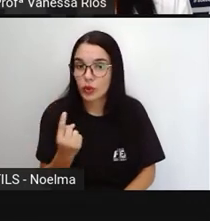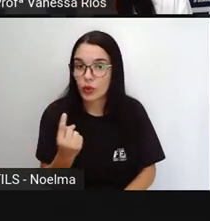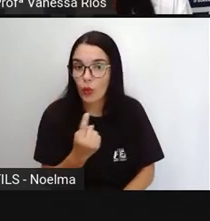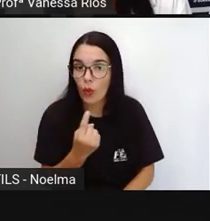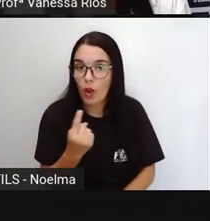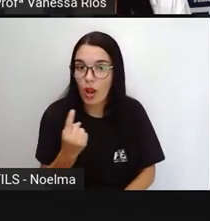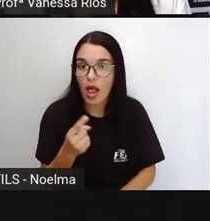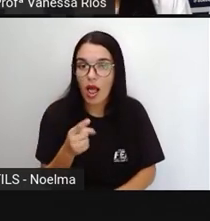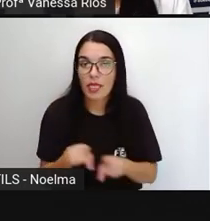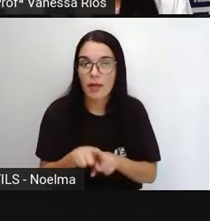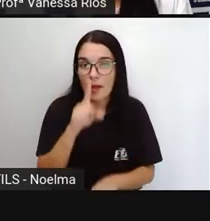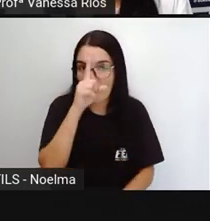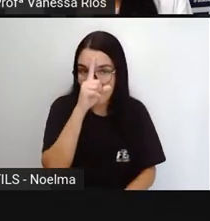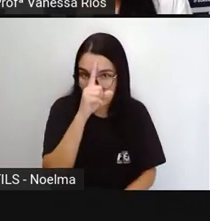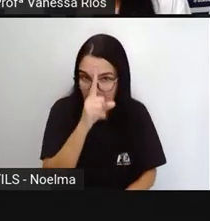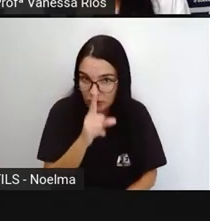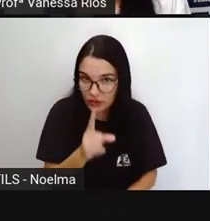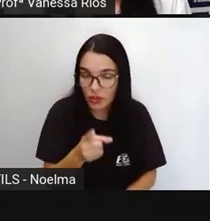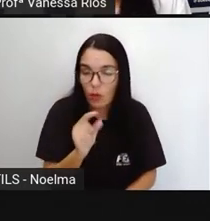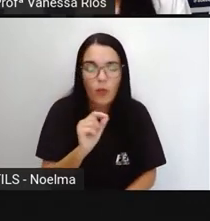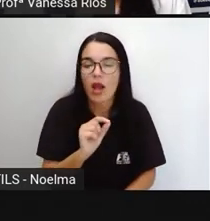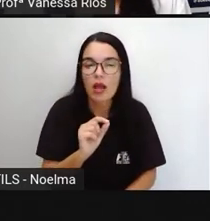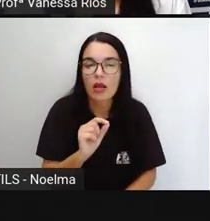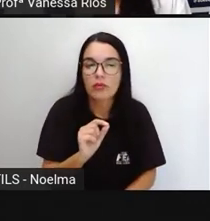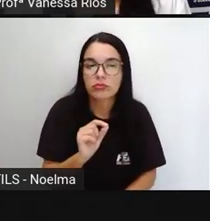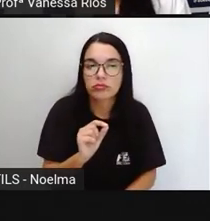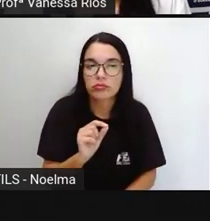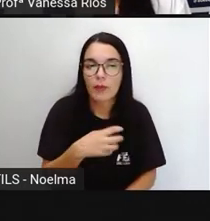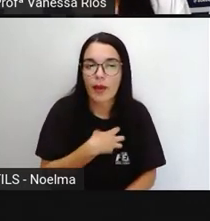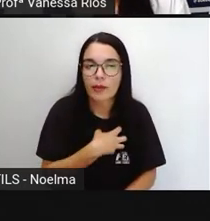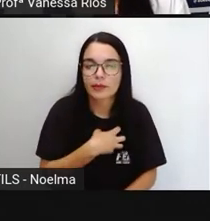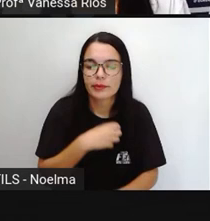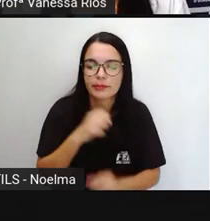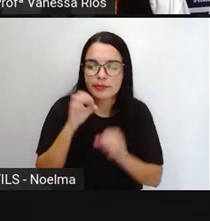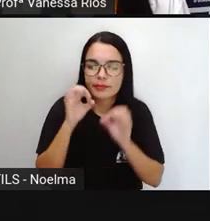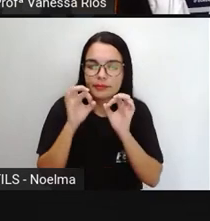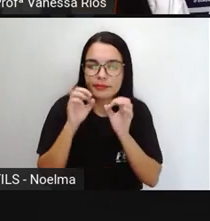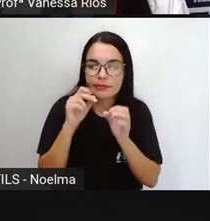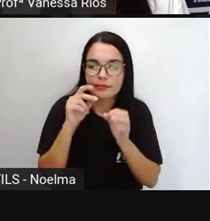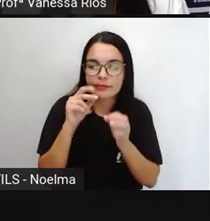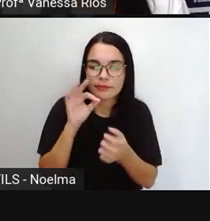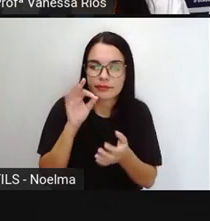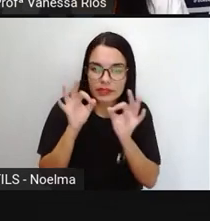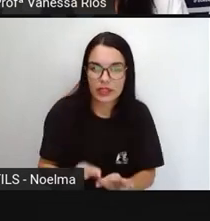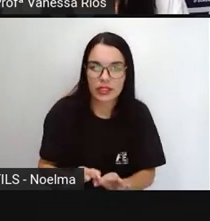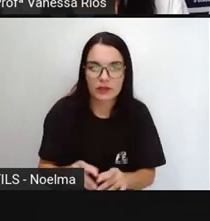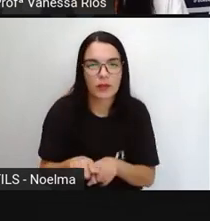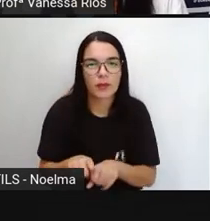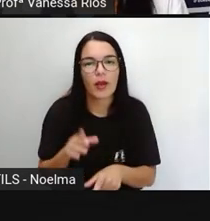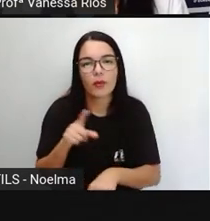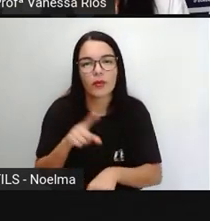a própria colocou o modo indicativo. E o tempo, pretérito, perfeito.